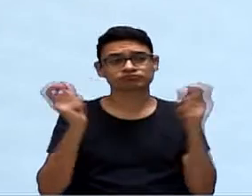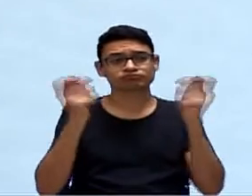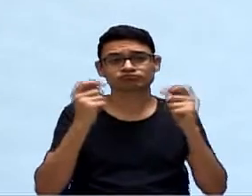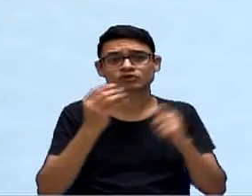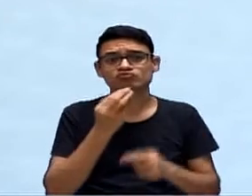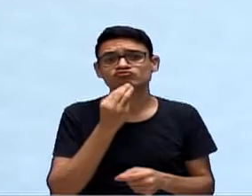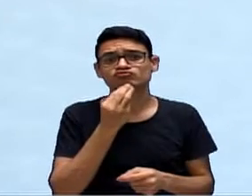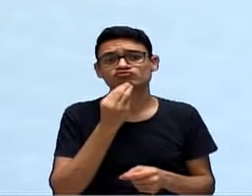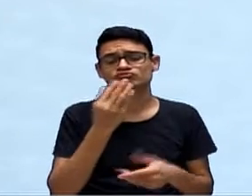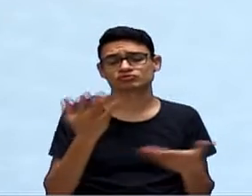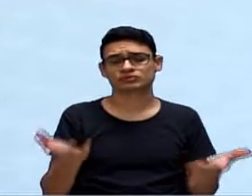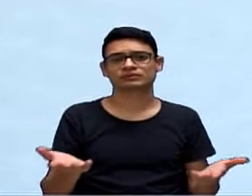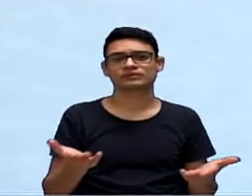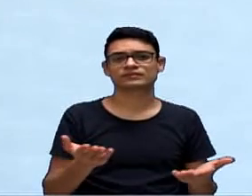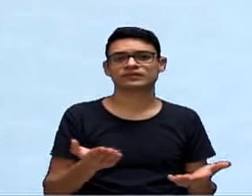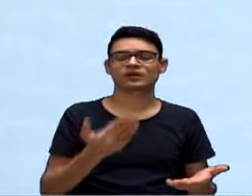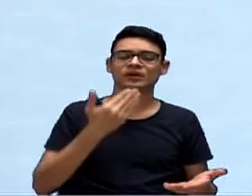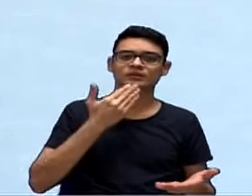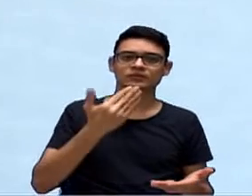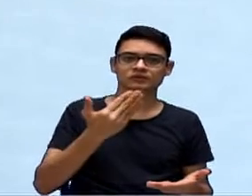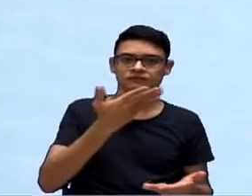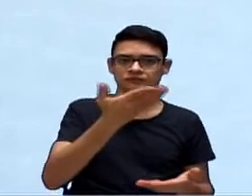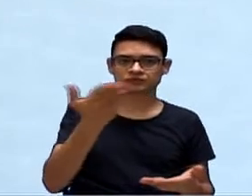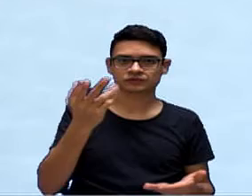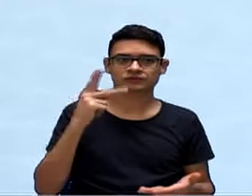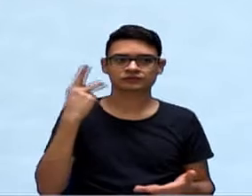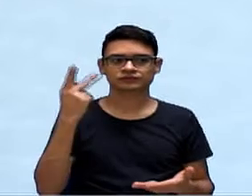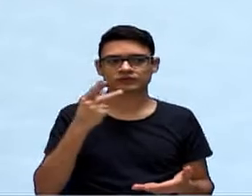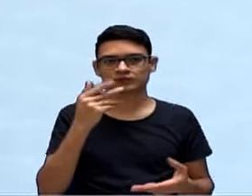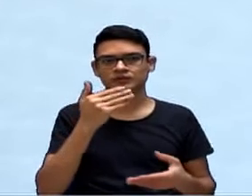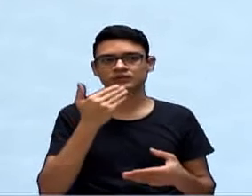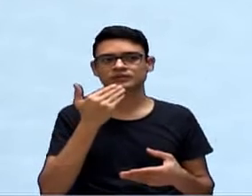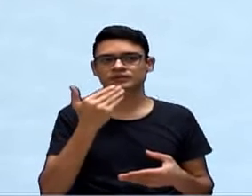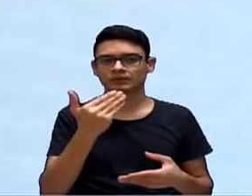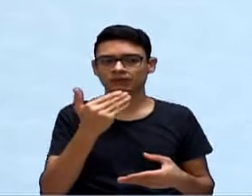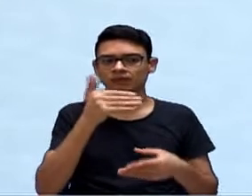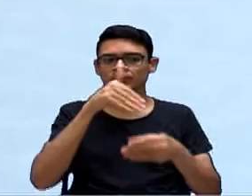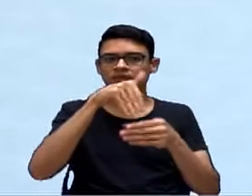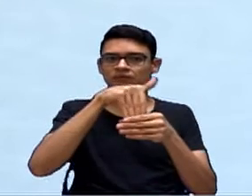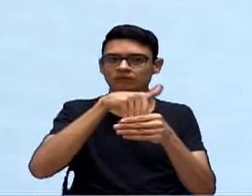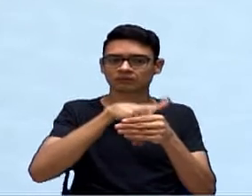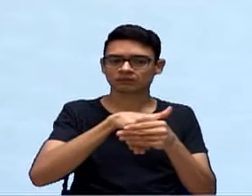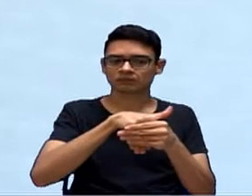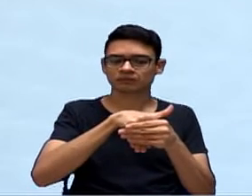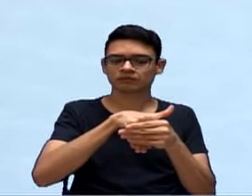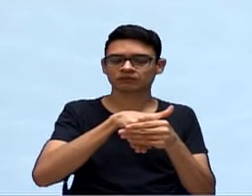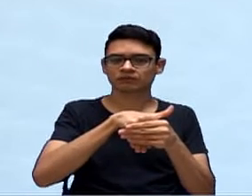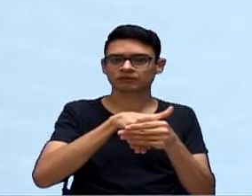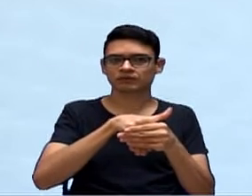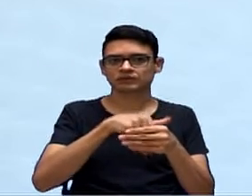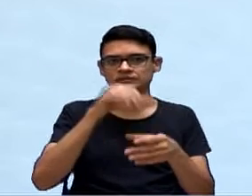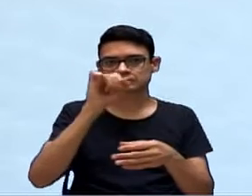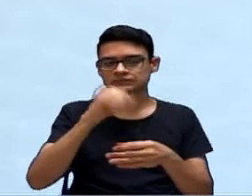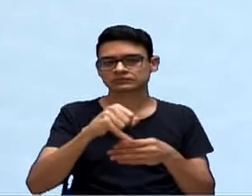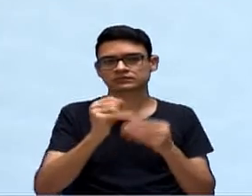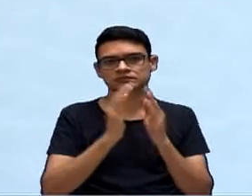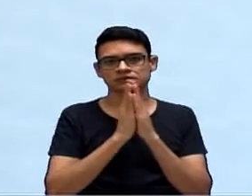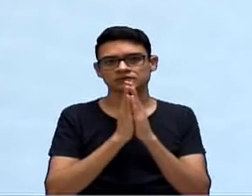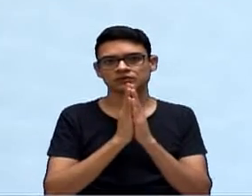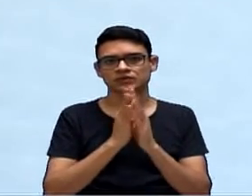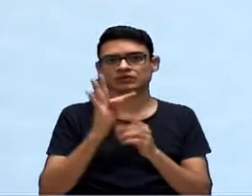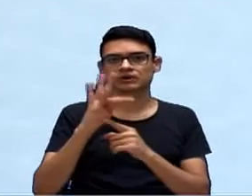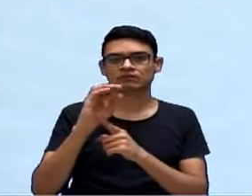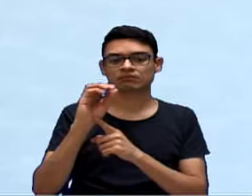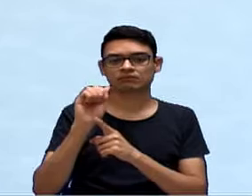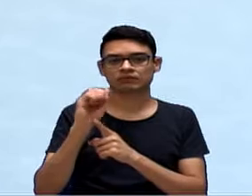peço aí o apoio dos vereadores para que a gente possa aprovar esse projeto, que já está dentro do TAC da cidade, eu acredito que o projeto